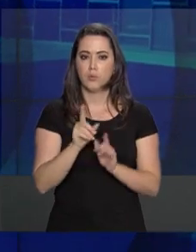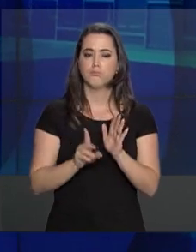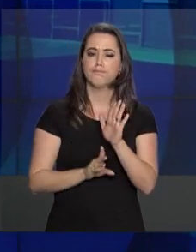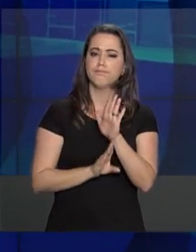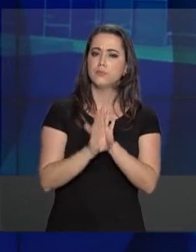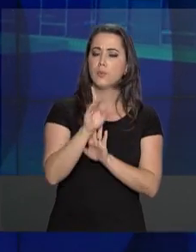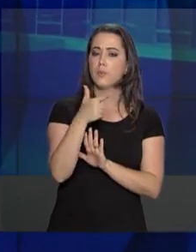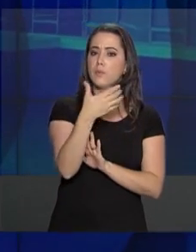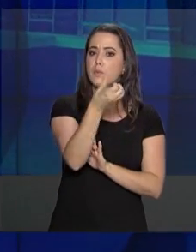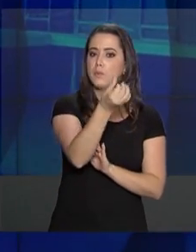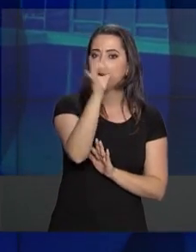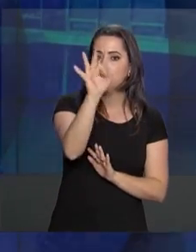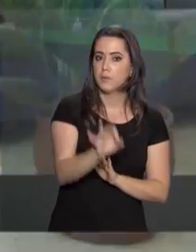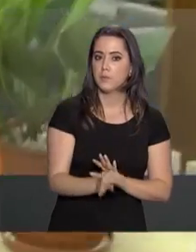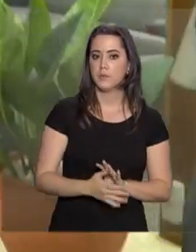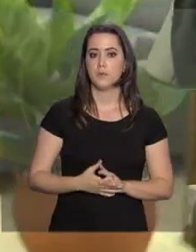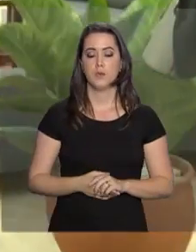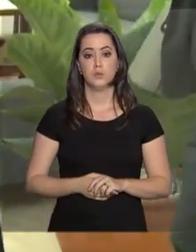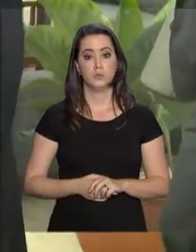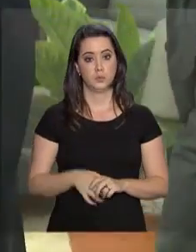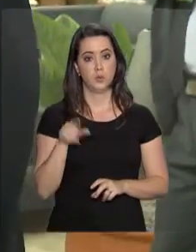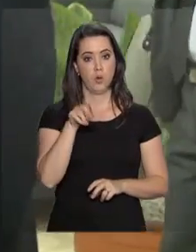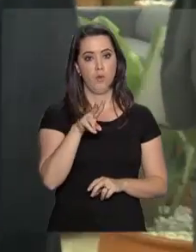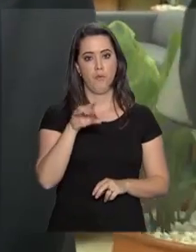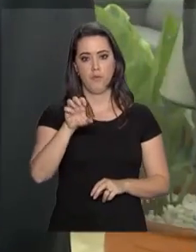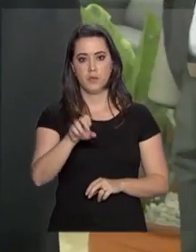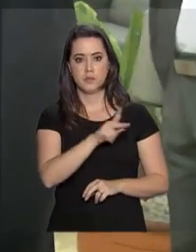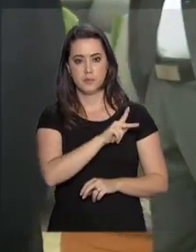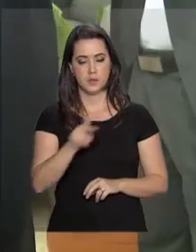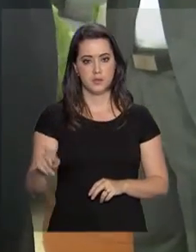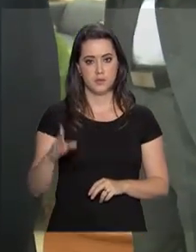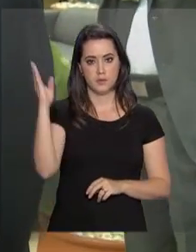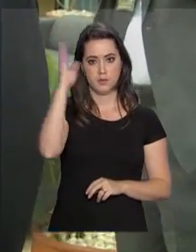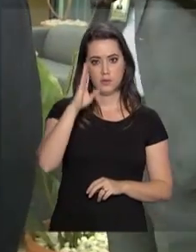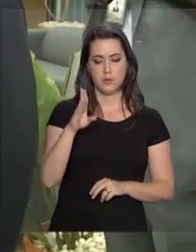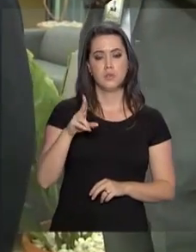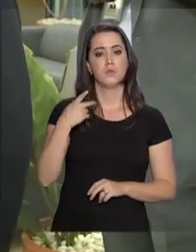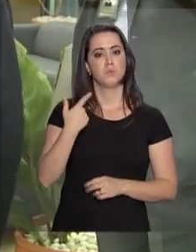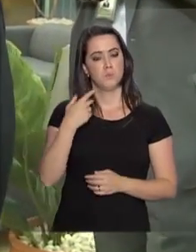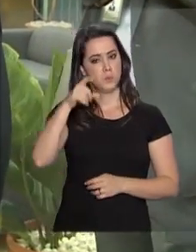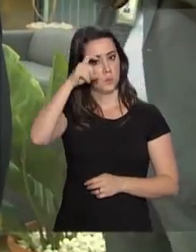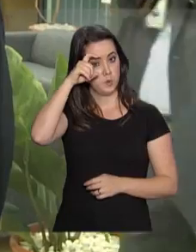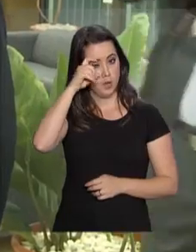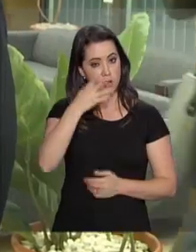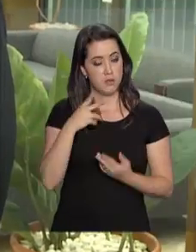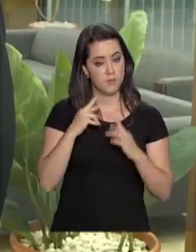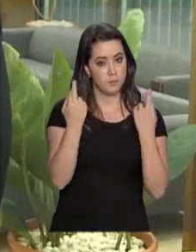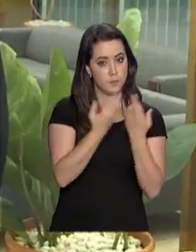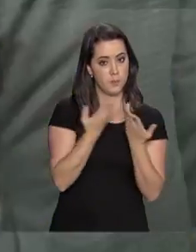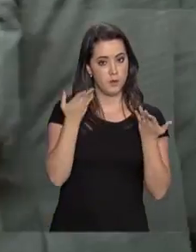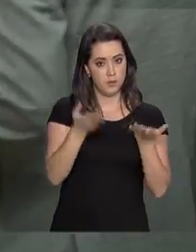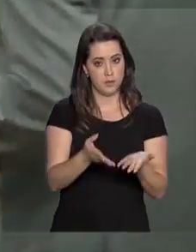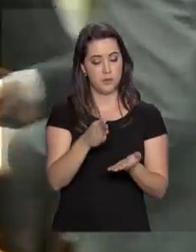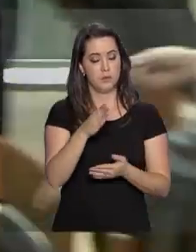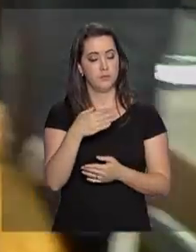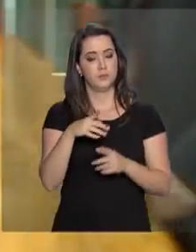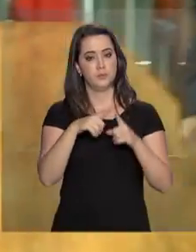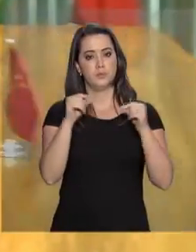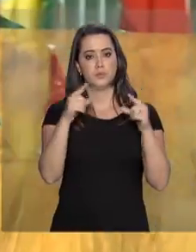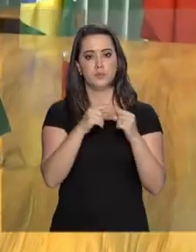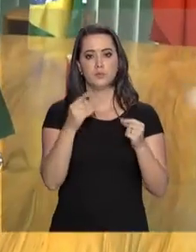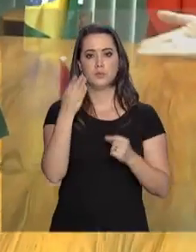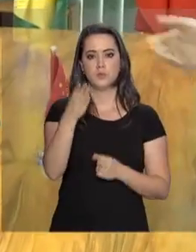alta de mais de 26%. O vice-presidente da República, Milton Mourão, se reuniu hoje aqui em Brasília com Ji